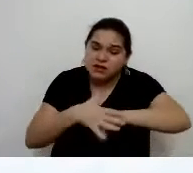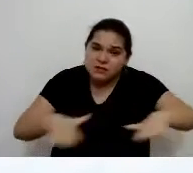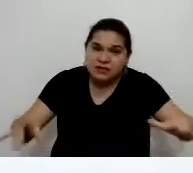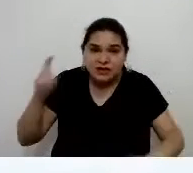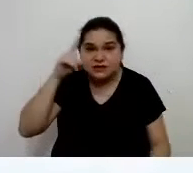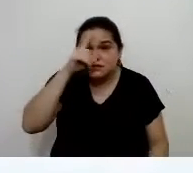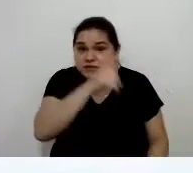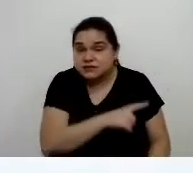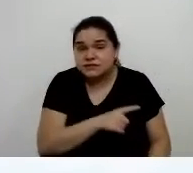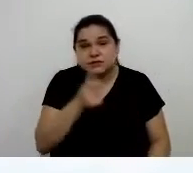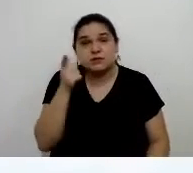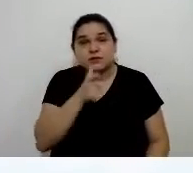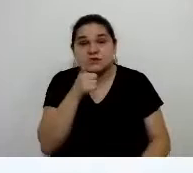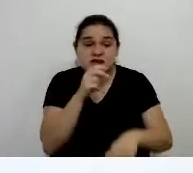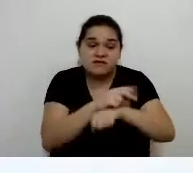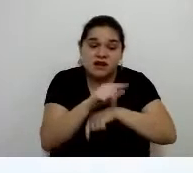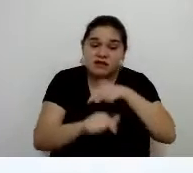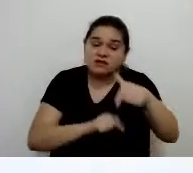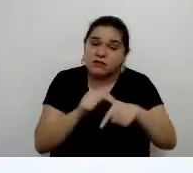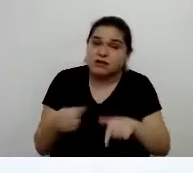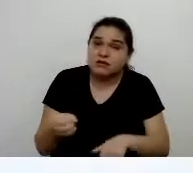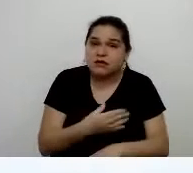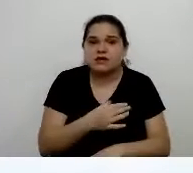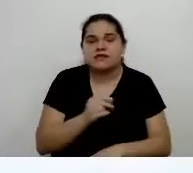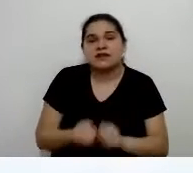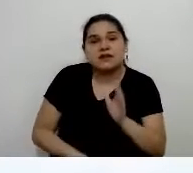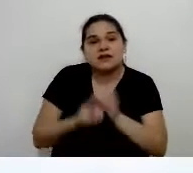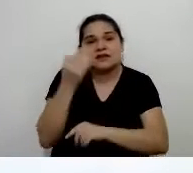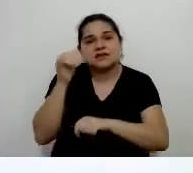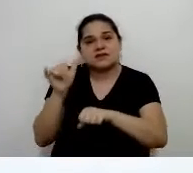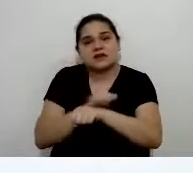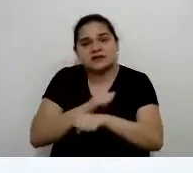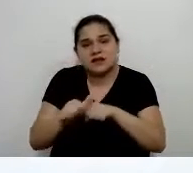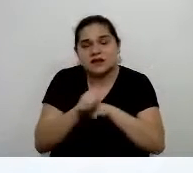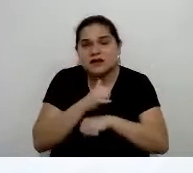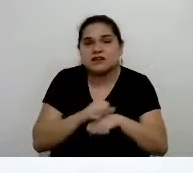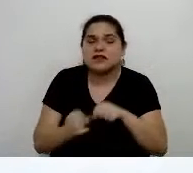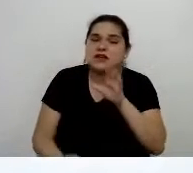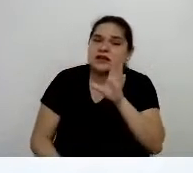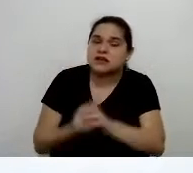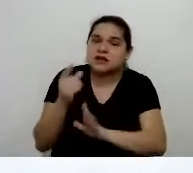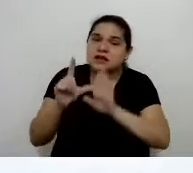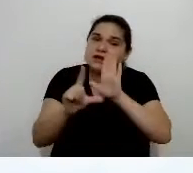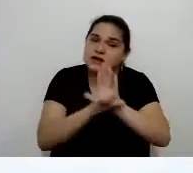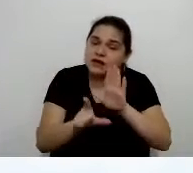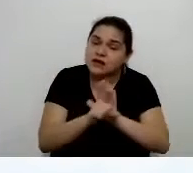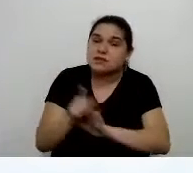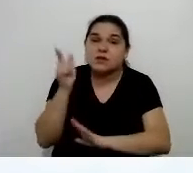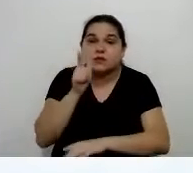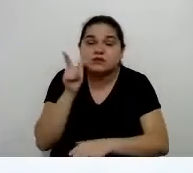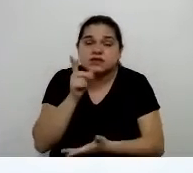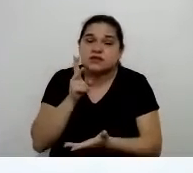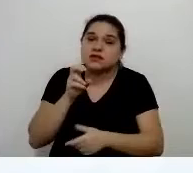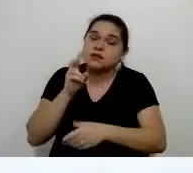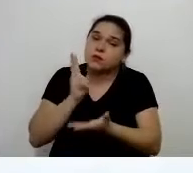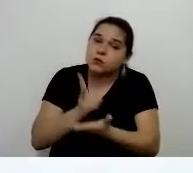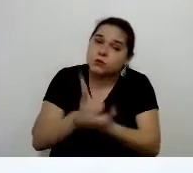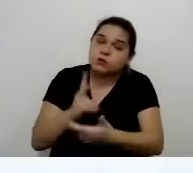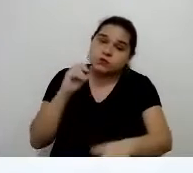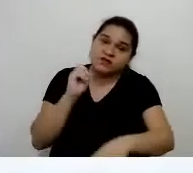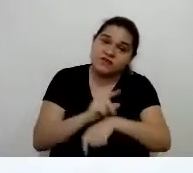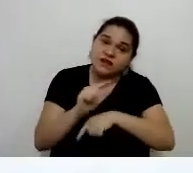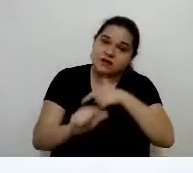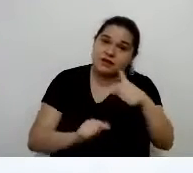da pandemia, que crie-se alguma ferramenta para que esses trabalhadores possam continuar empregados, certo? E que, porque